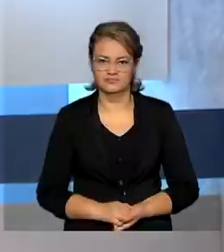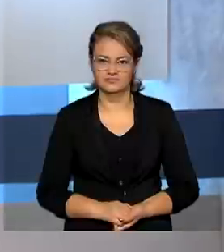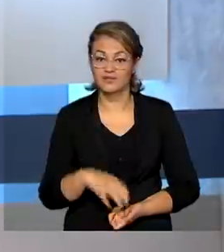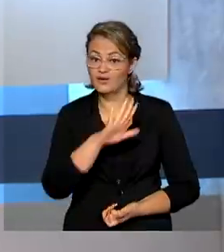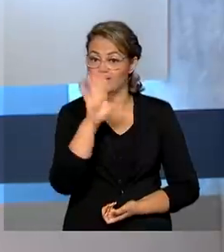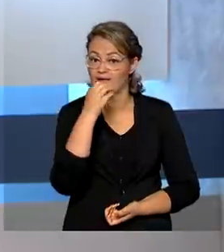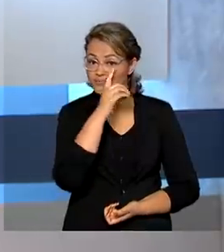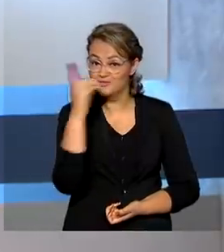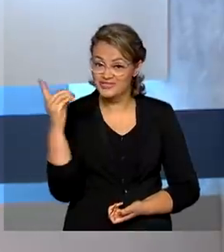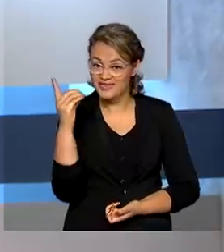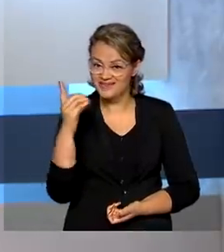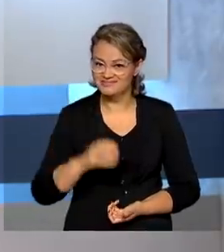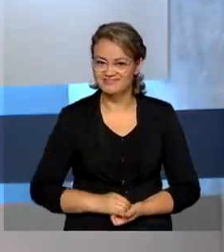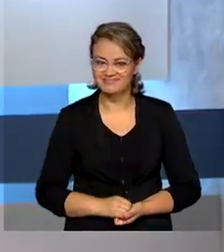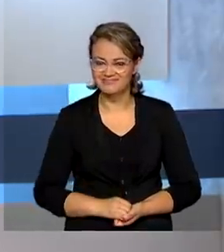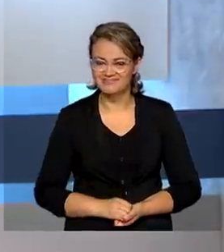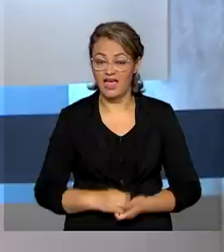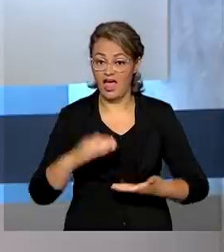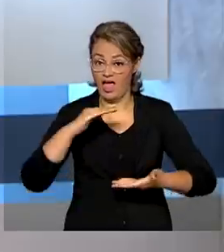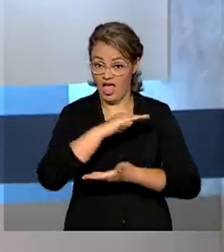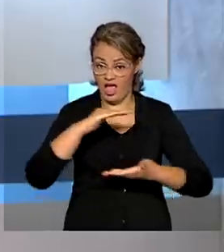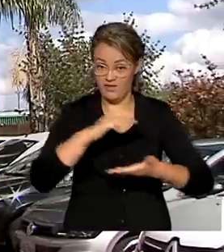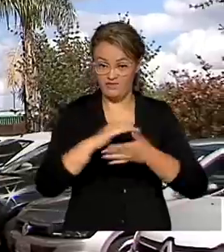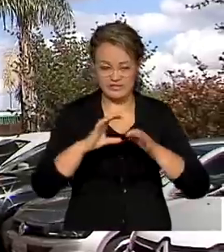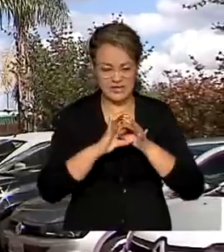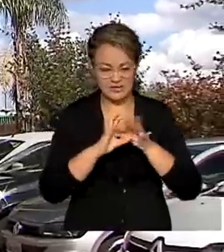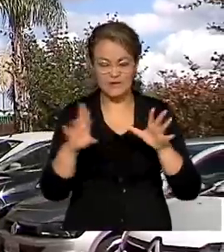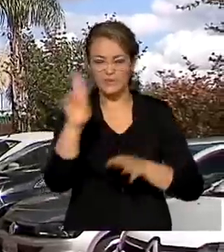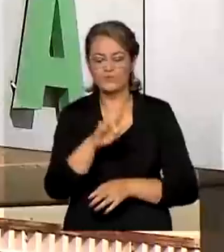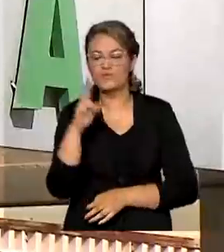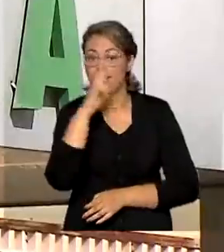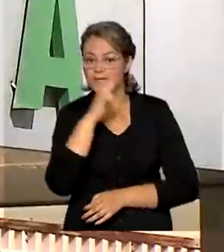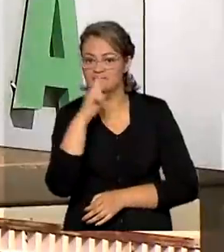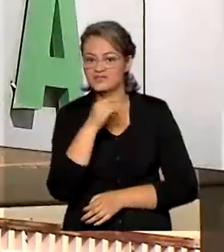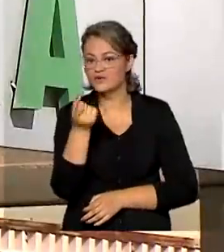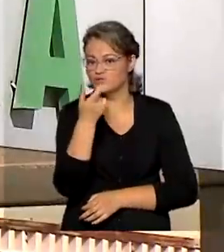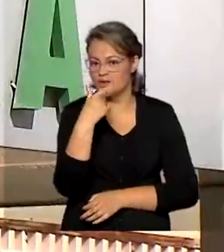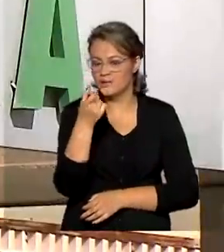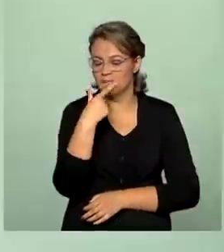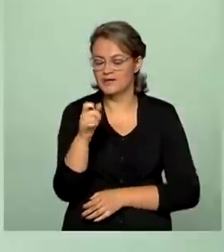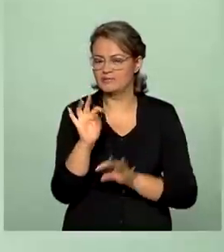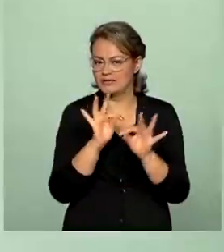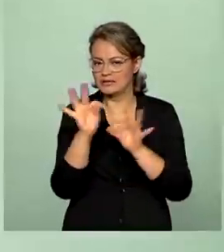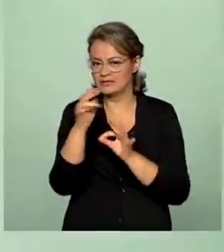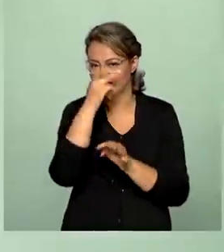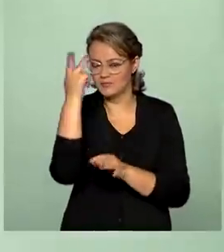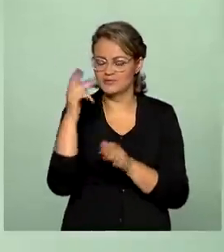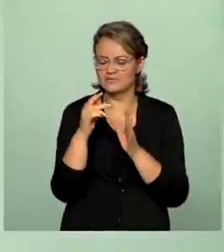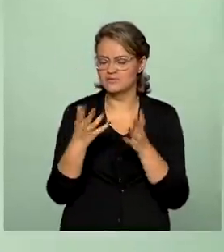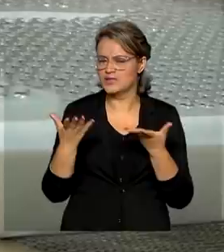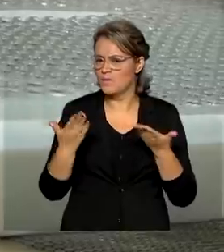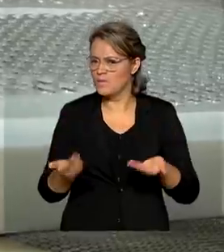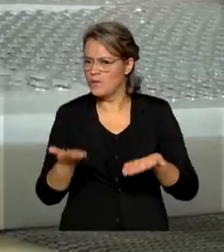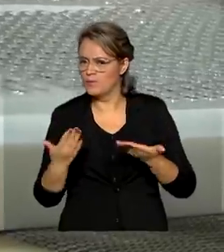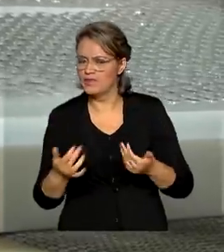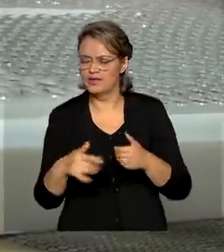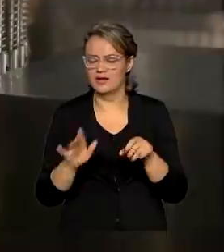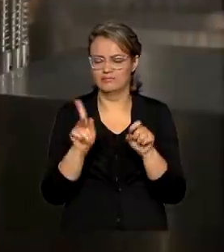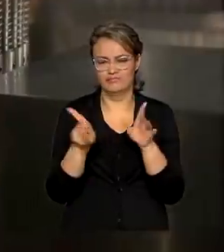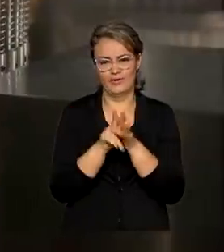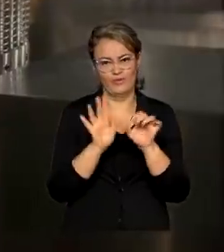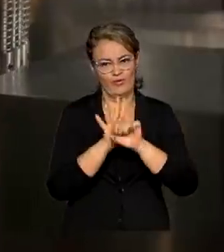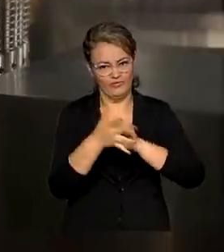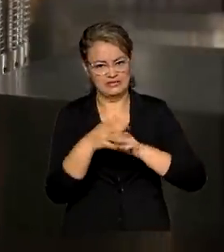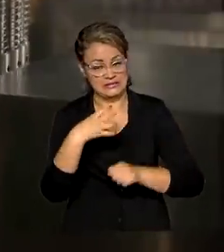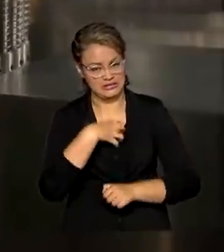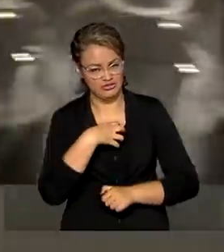Olá, bom dia! Anvisa autoriza o uso emergencial de medicamentos para tratar casos leves e moderados da Covid